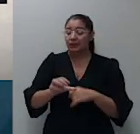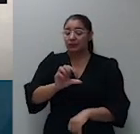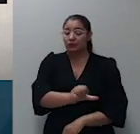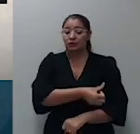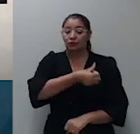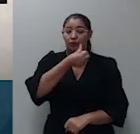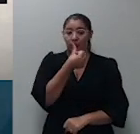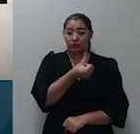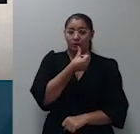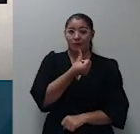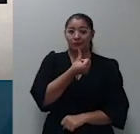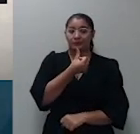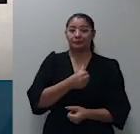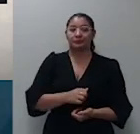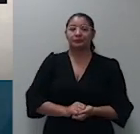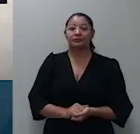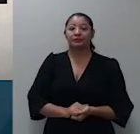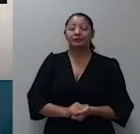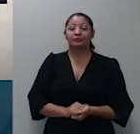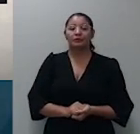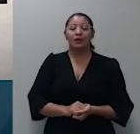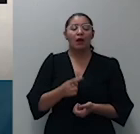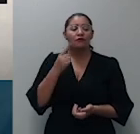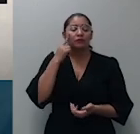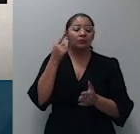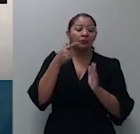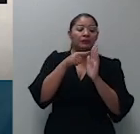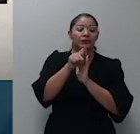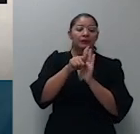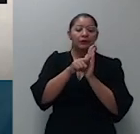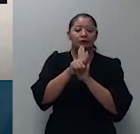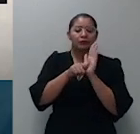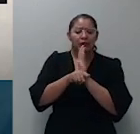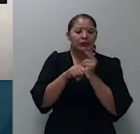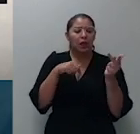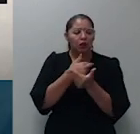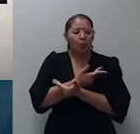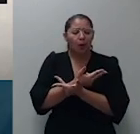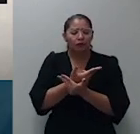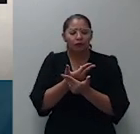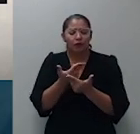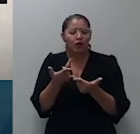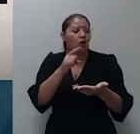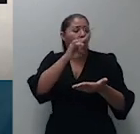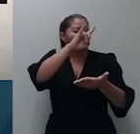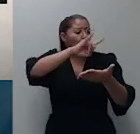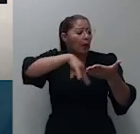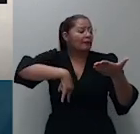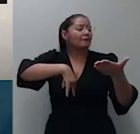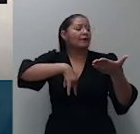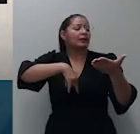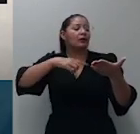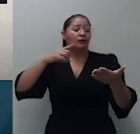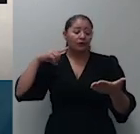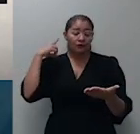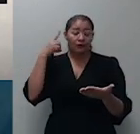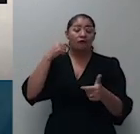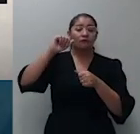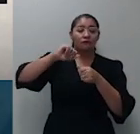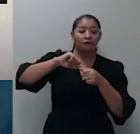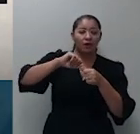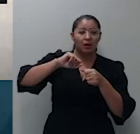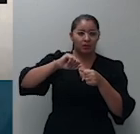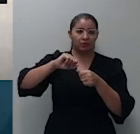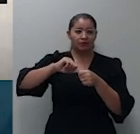verifica-se a existência de vício material evidente no contrato de honorários advocatistas celebrado pela mãe em favor dos filhos